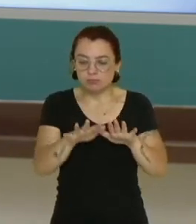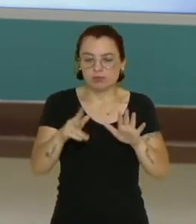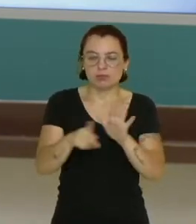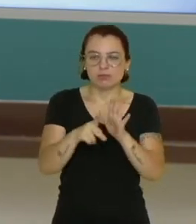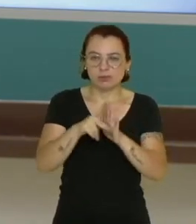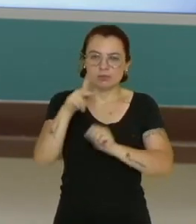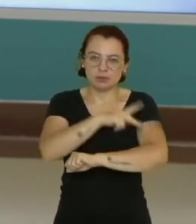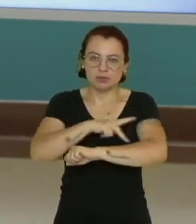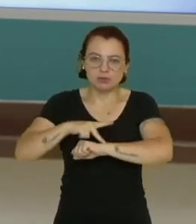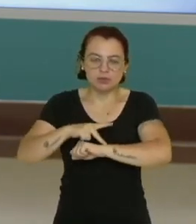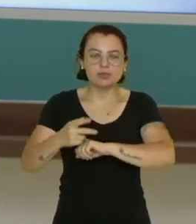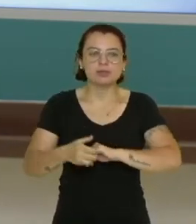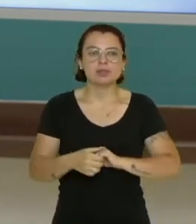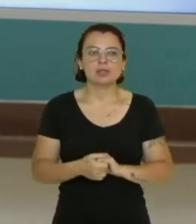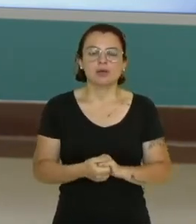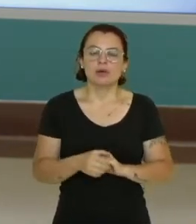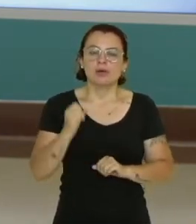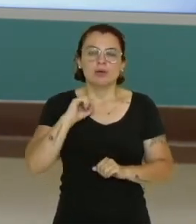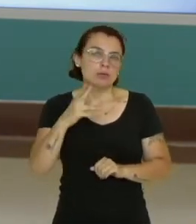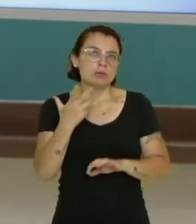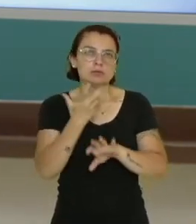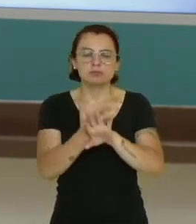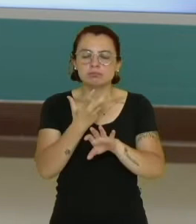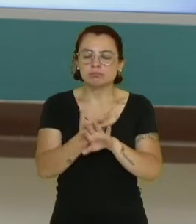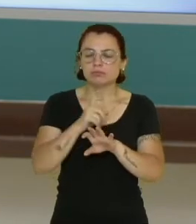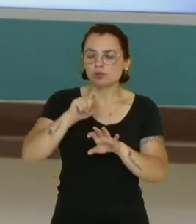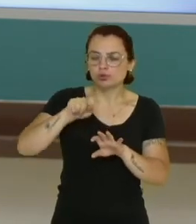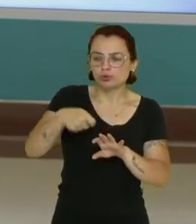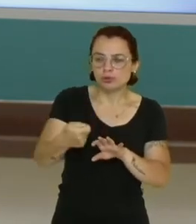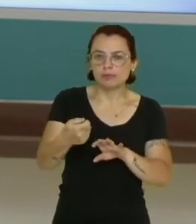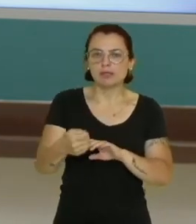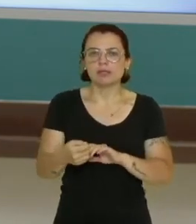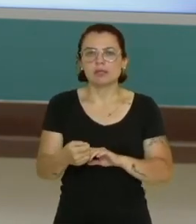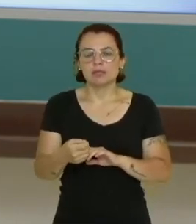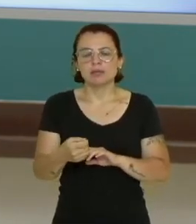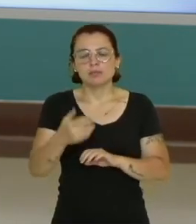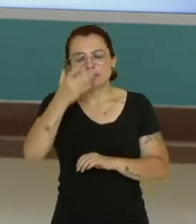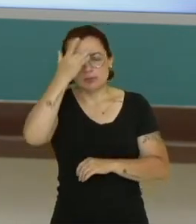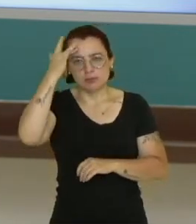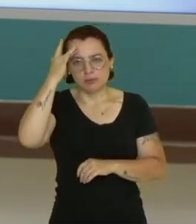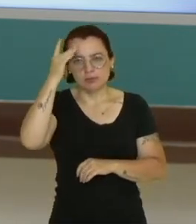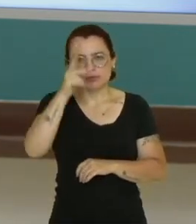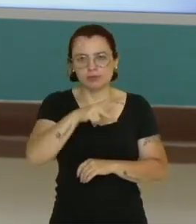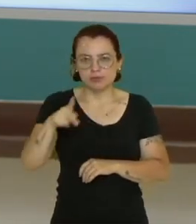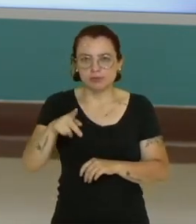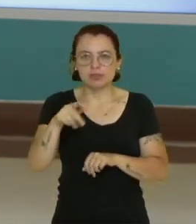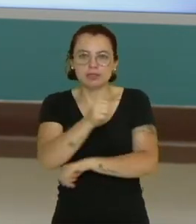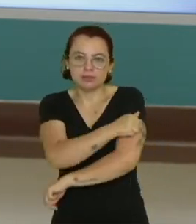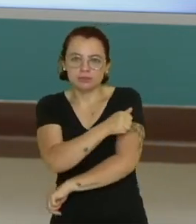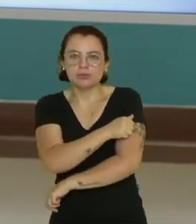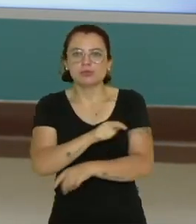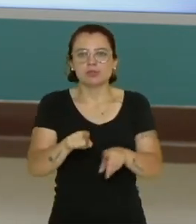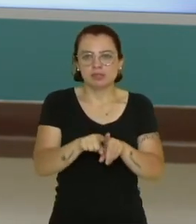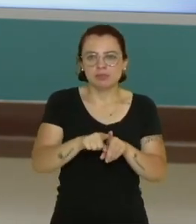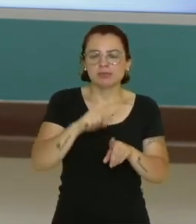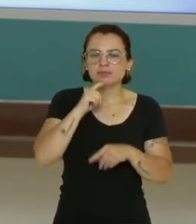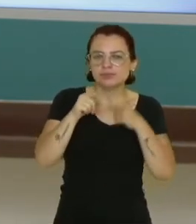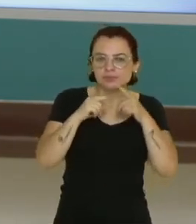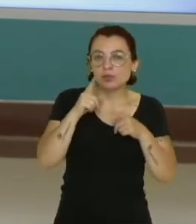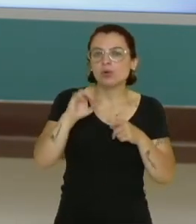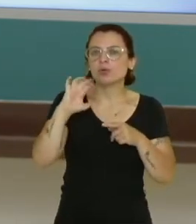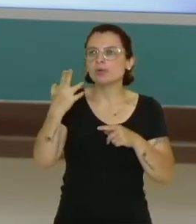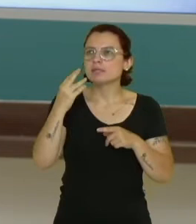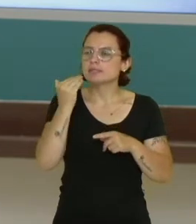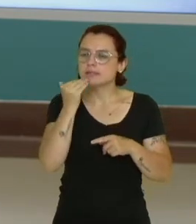na escola ou alguma questão disciplinar relacionada ao corpo dissente ou também se há alguma questão da estrutura